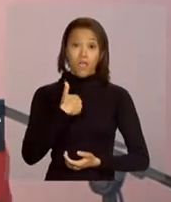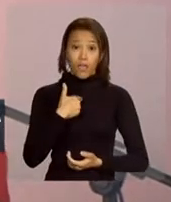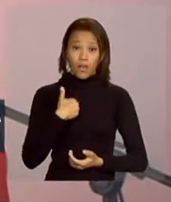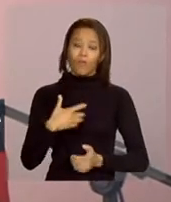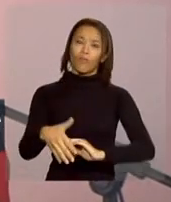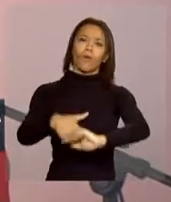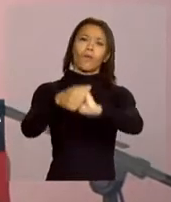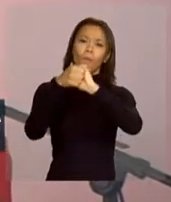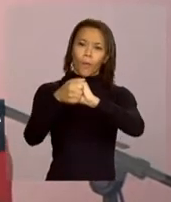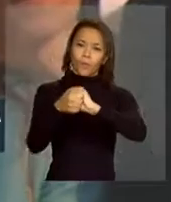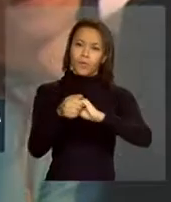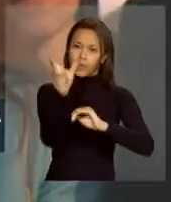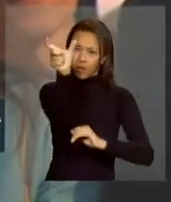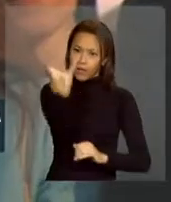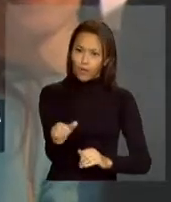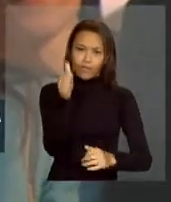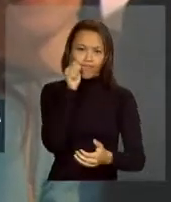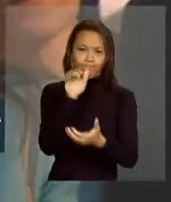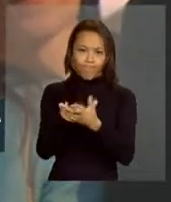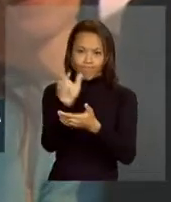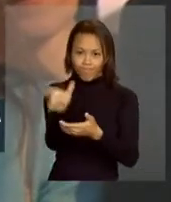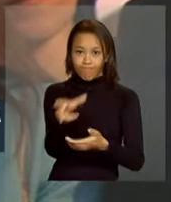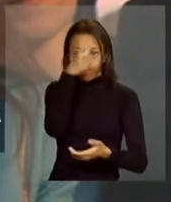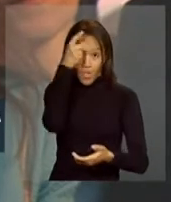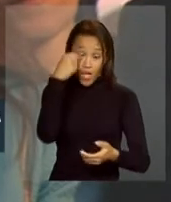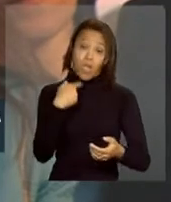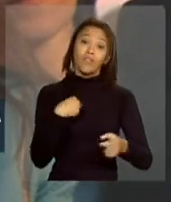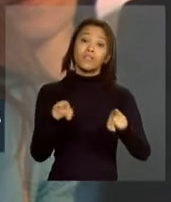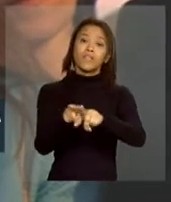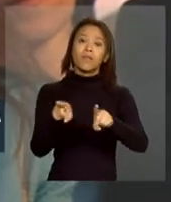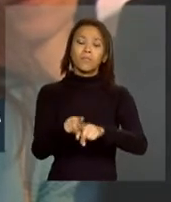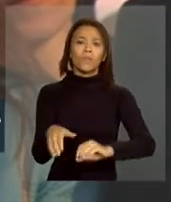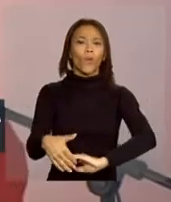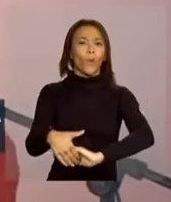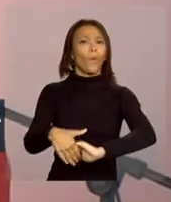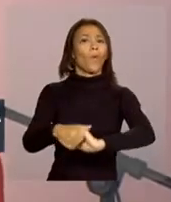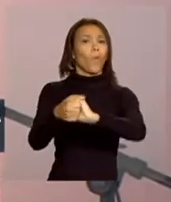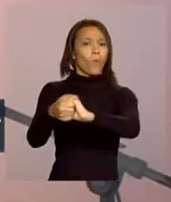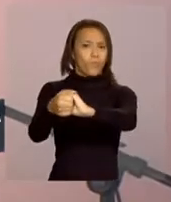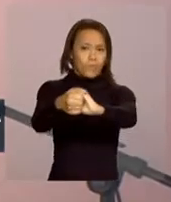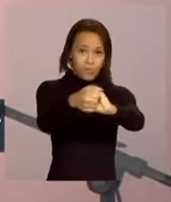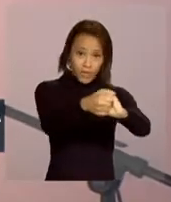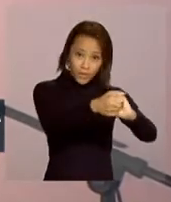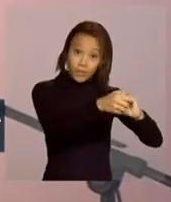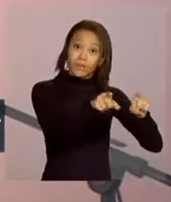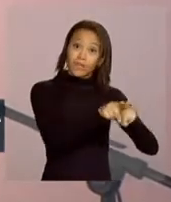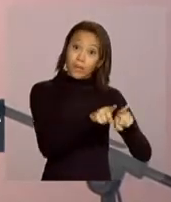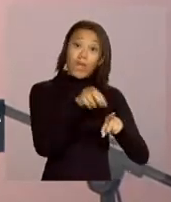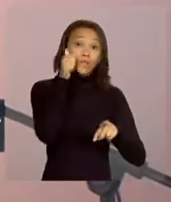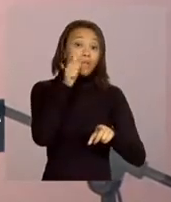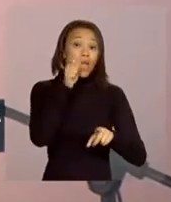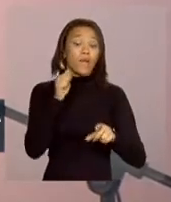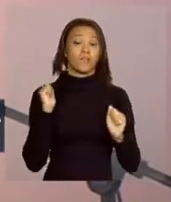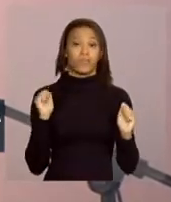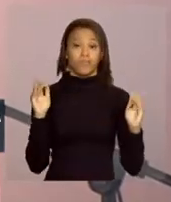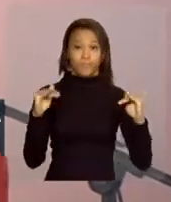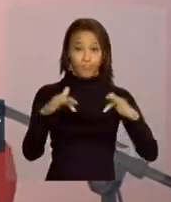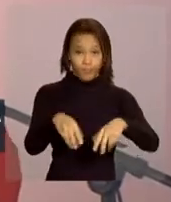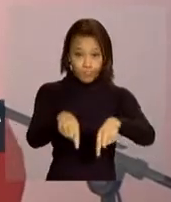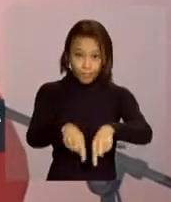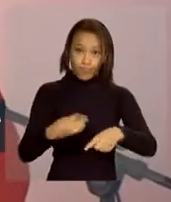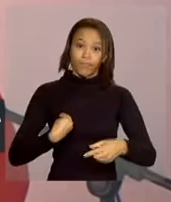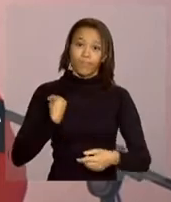cumprimentar a Ana Estela, eu estou cumprimentando também as mulheres aqui presentes.